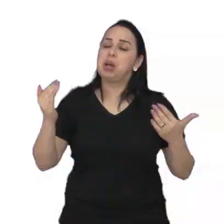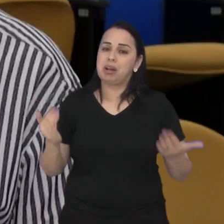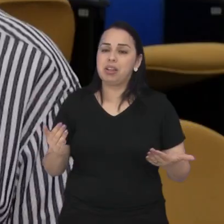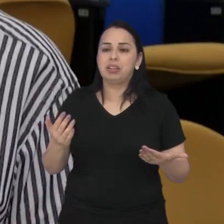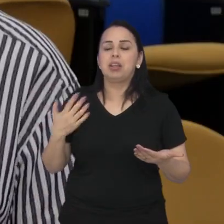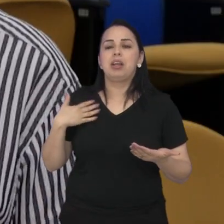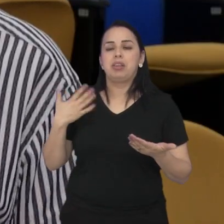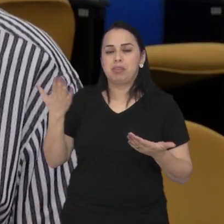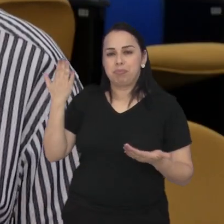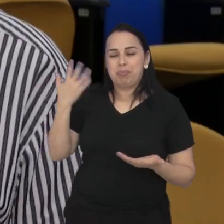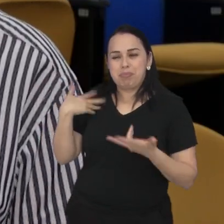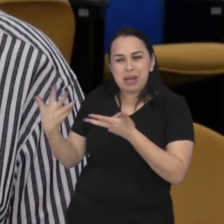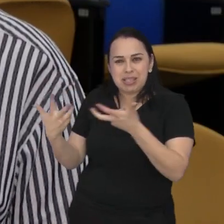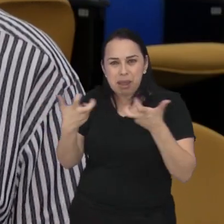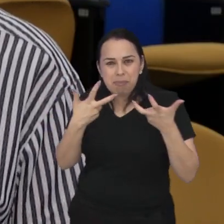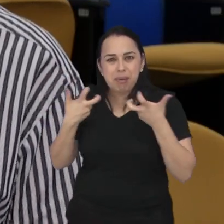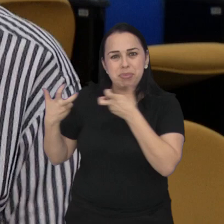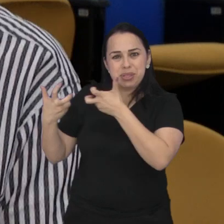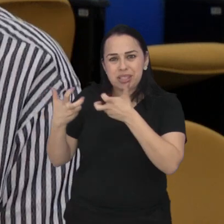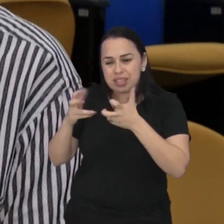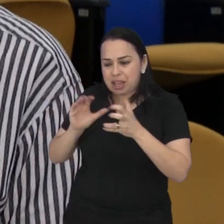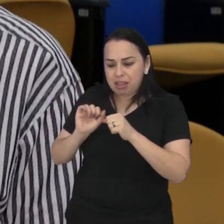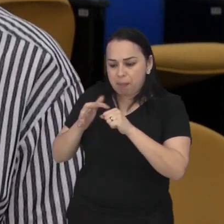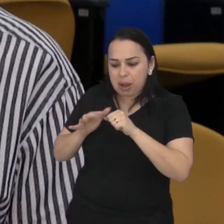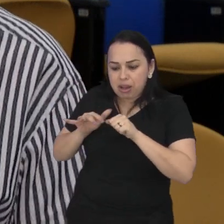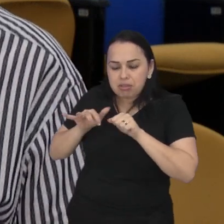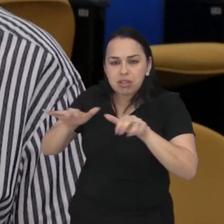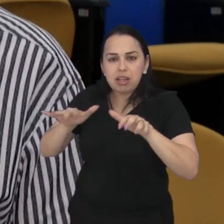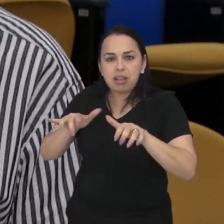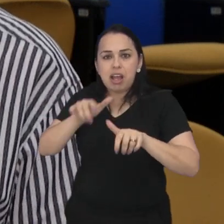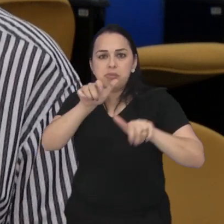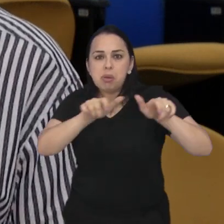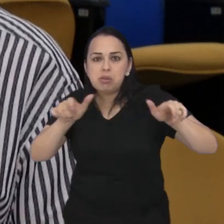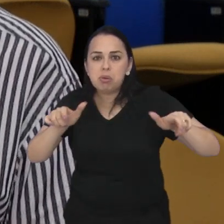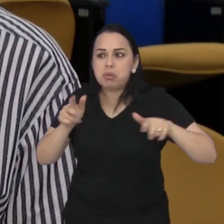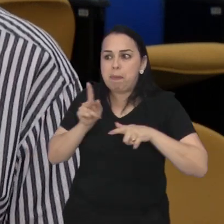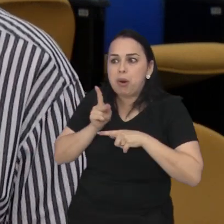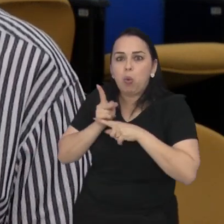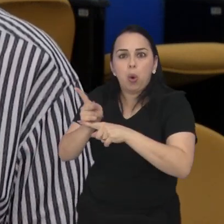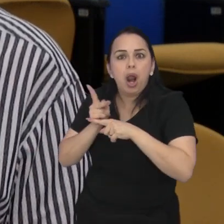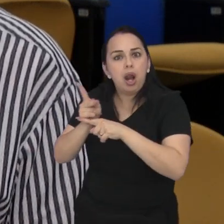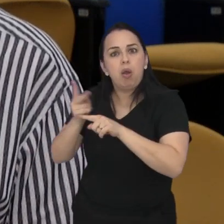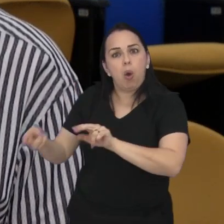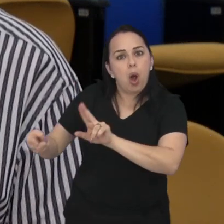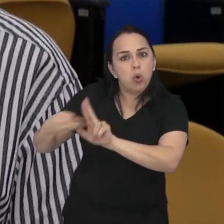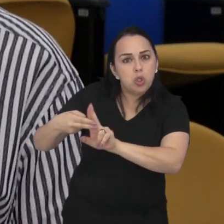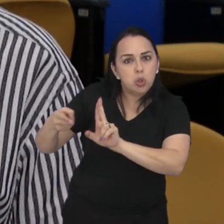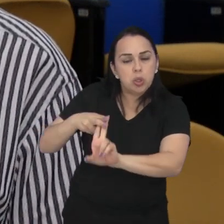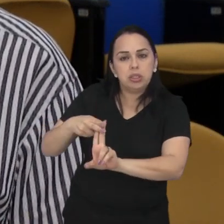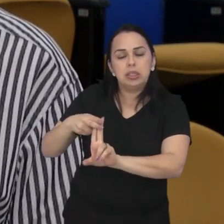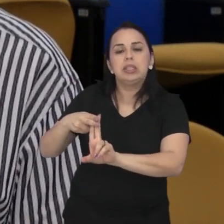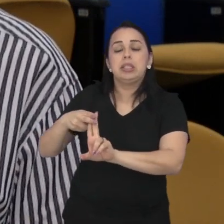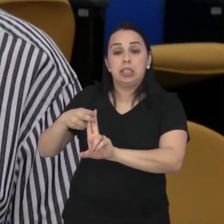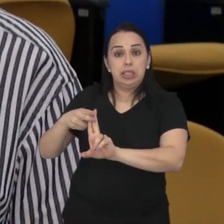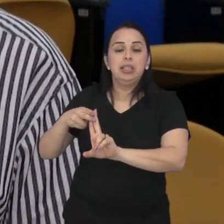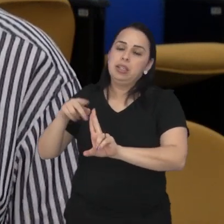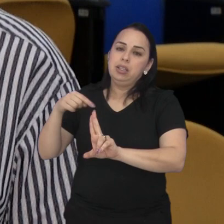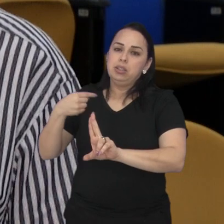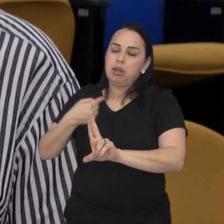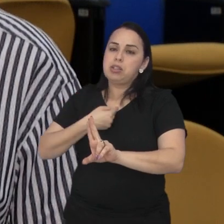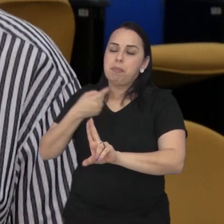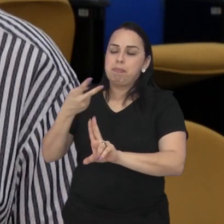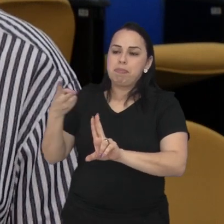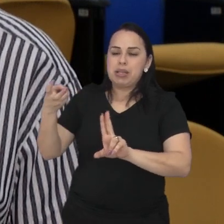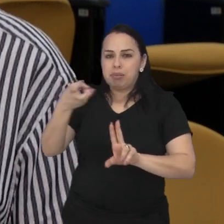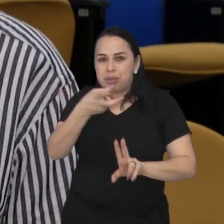do município. A gente vê que pós-pandemias, como está acontecendo. Muita gente está procurando a rede pública, e a gente verifica